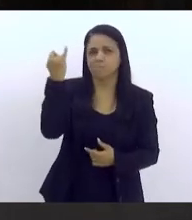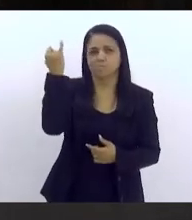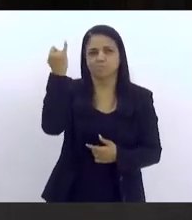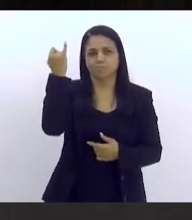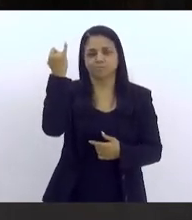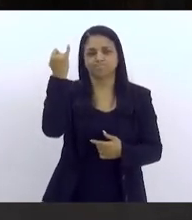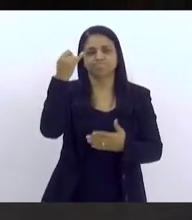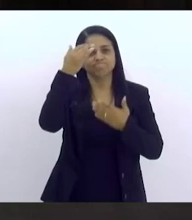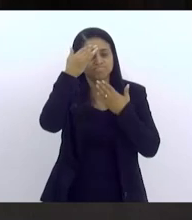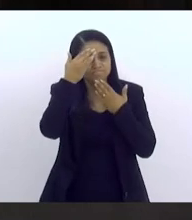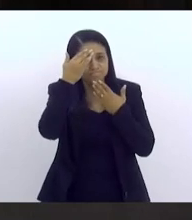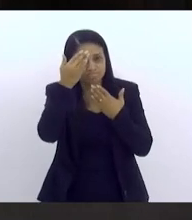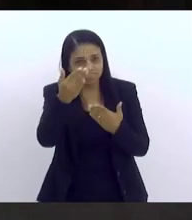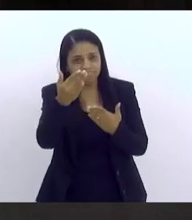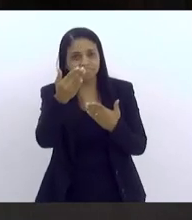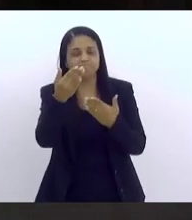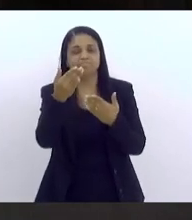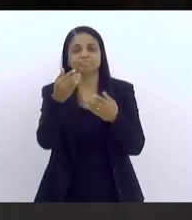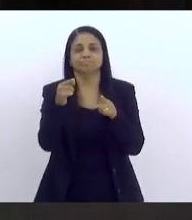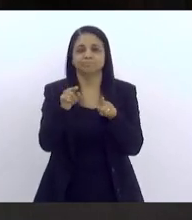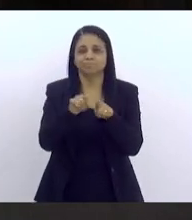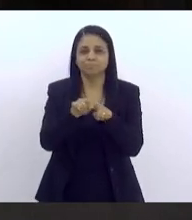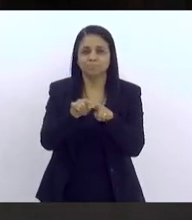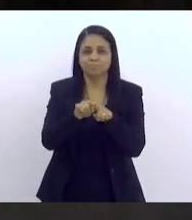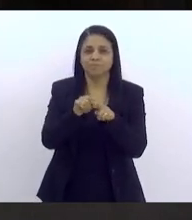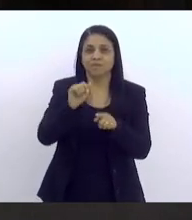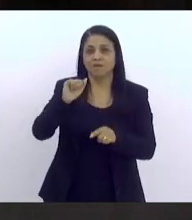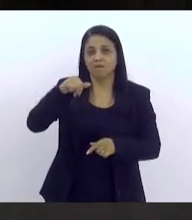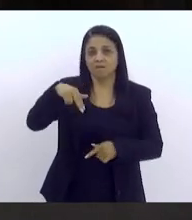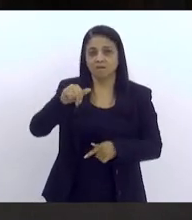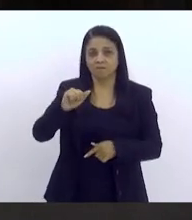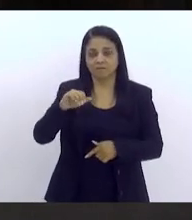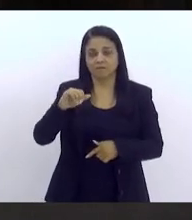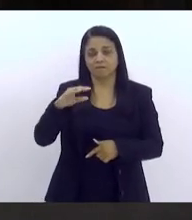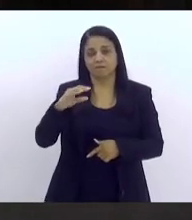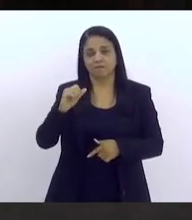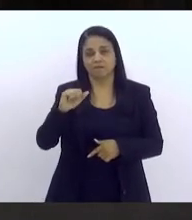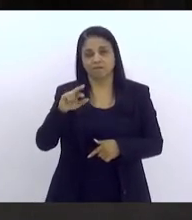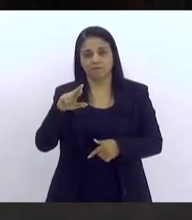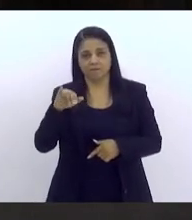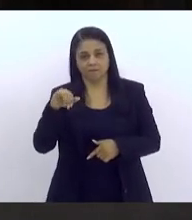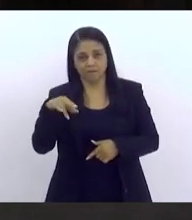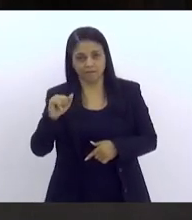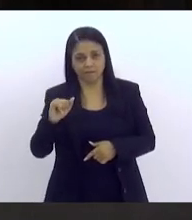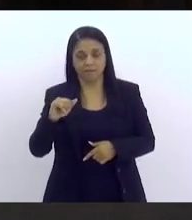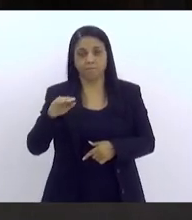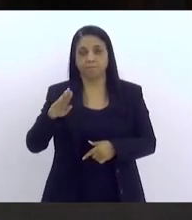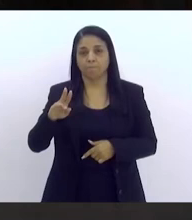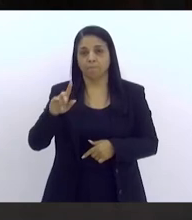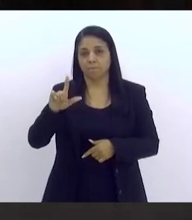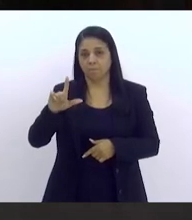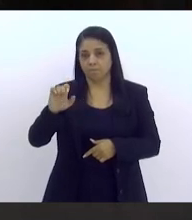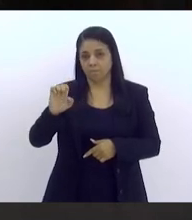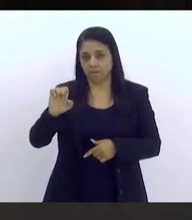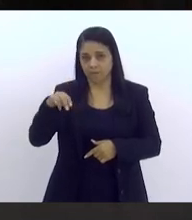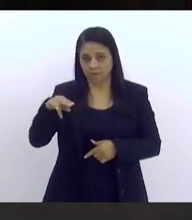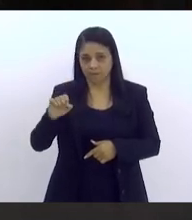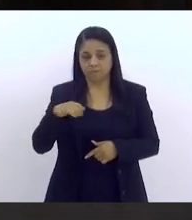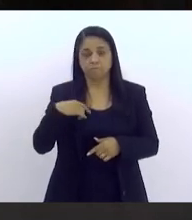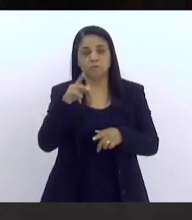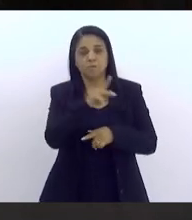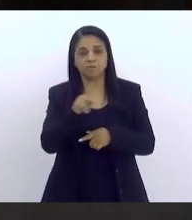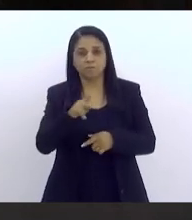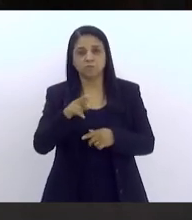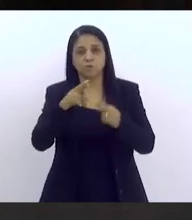agradecer muito a presença da Ana Karina Brenner, que é professora da UERJ e é